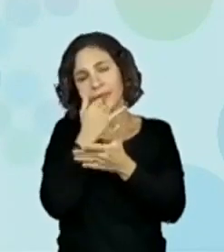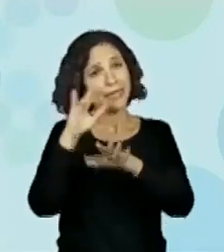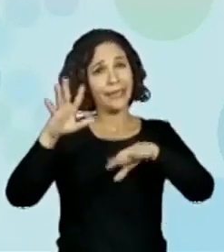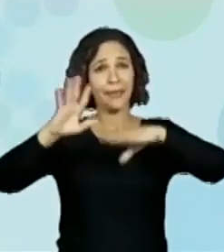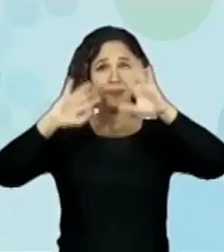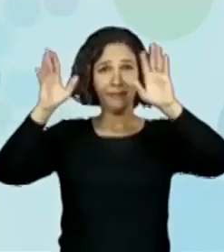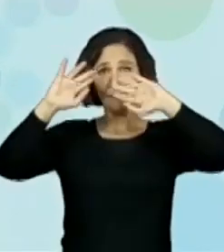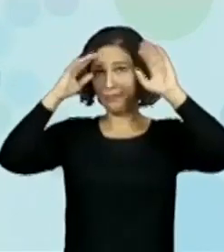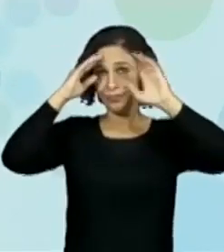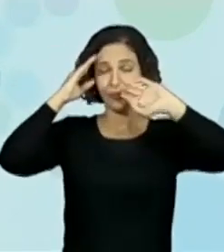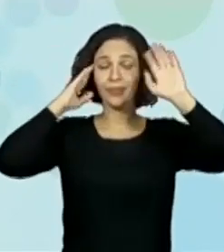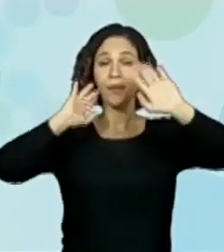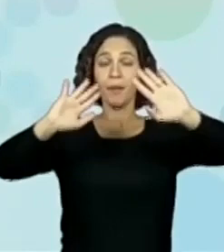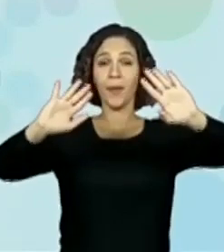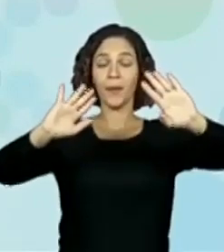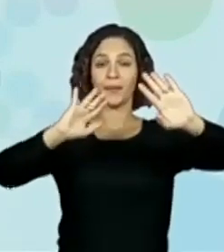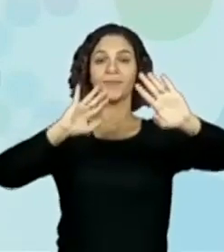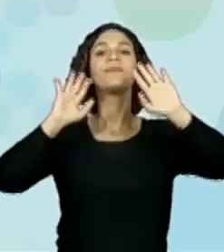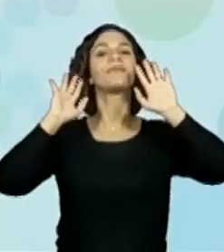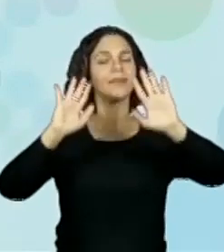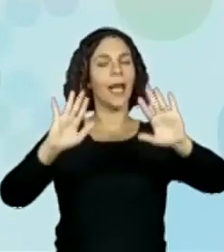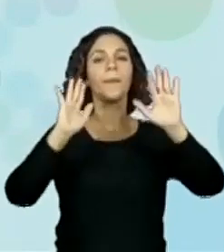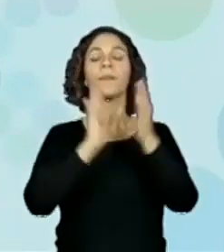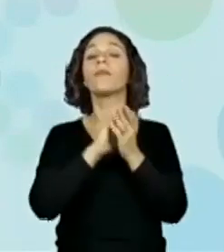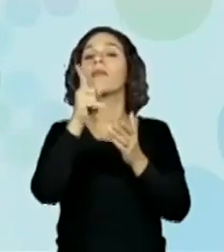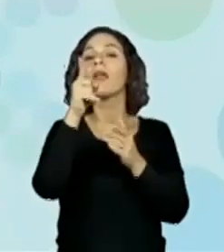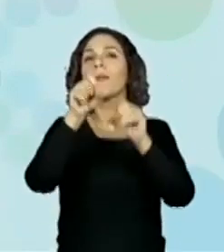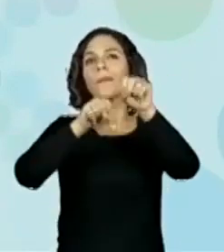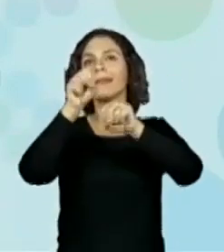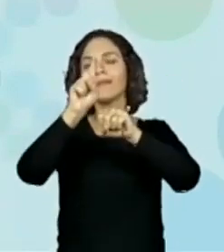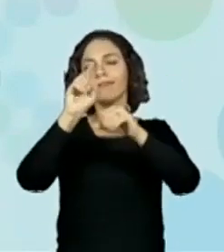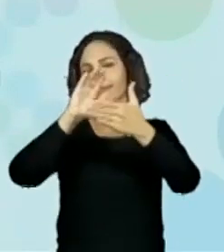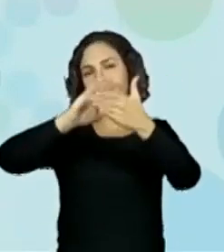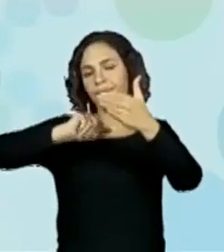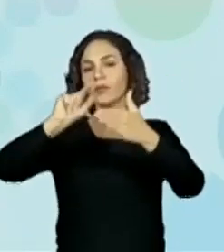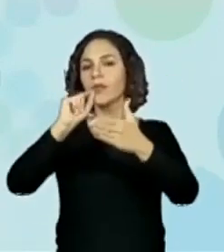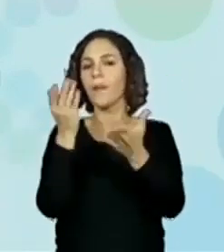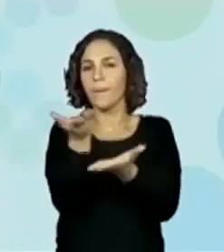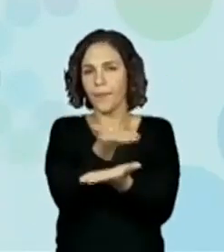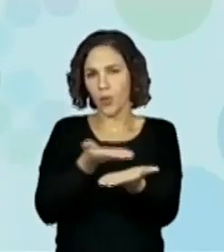Eita, meu atrapalhinho aqui. Espera aí. Isso, aqui é o microondas, tá, gente? Desculpa aqui, ó.